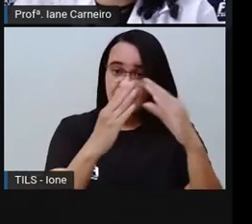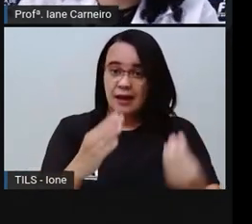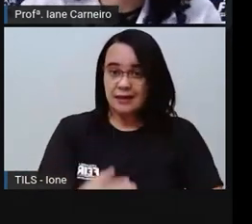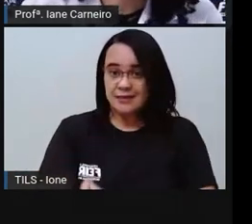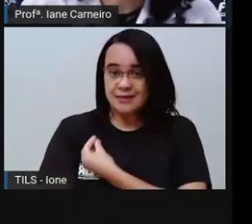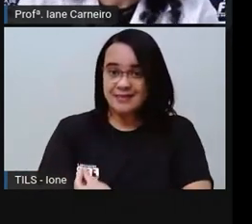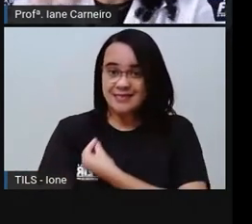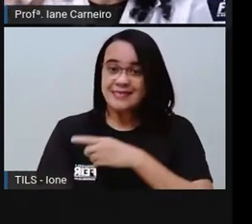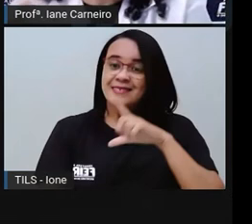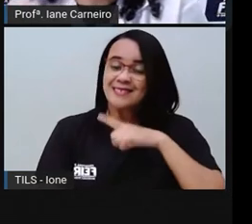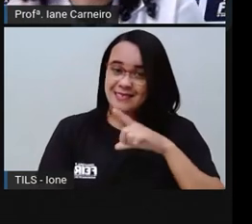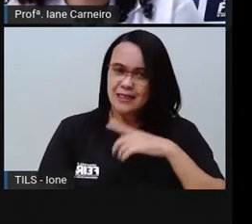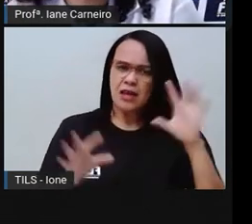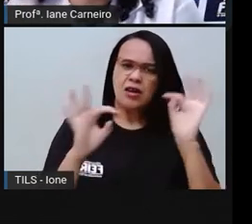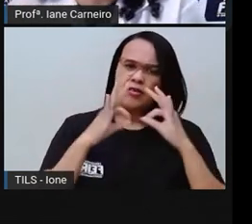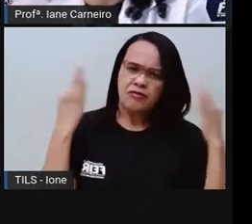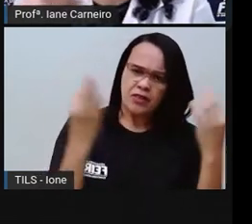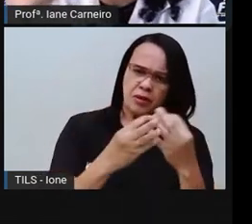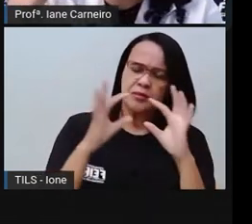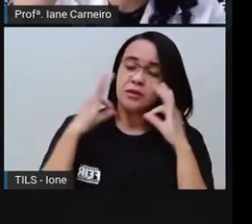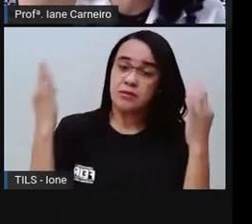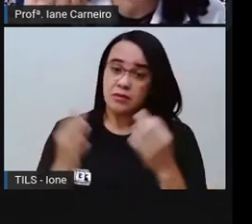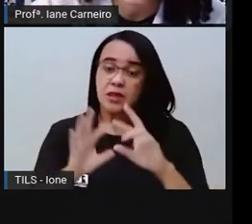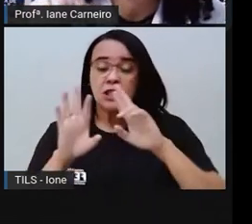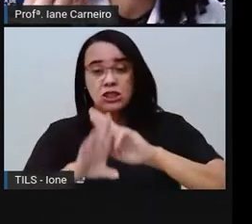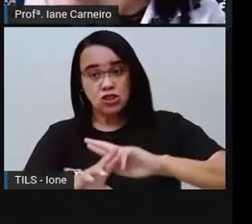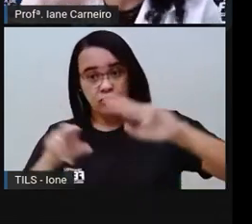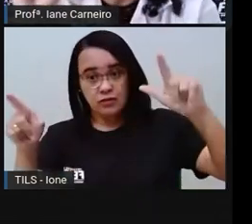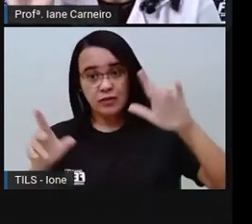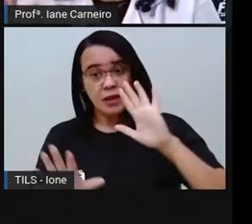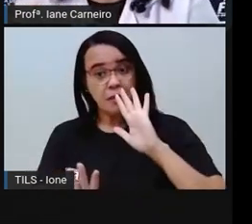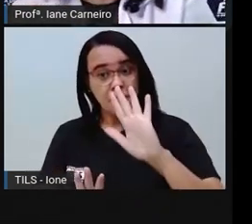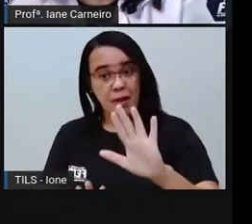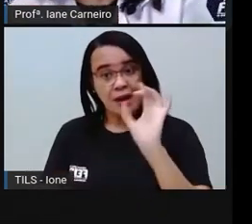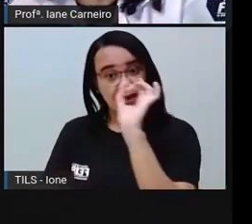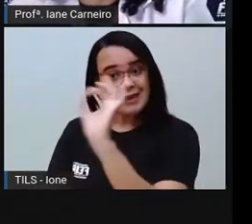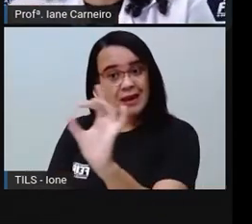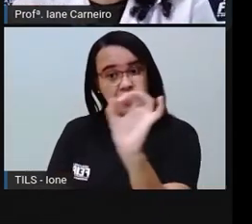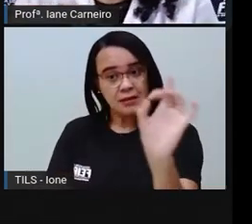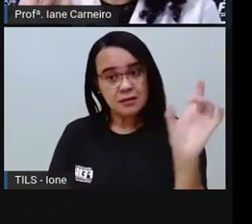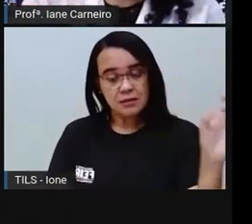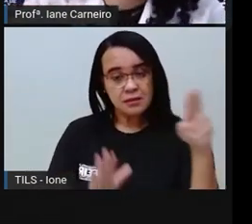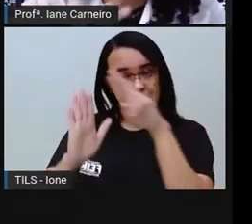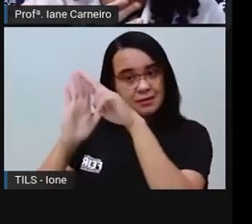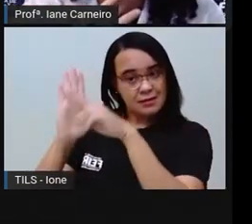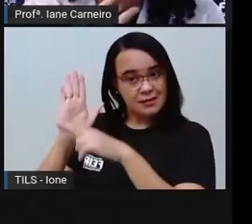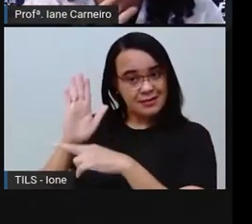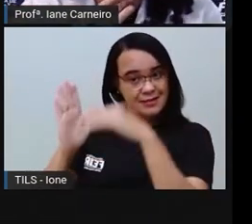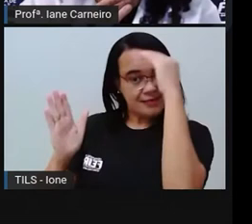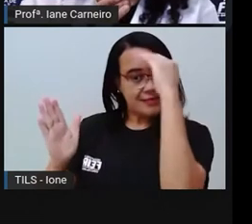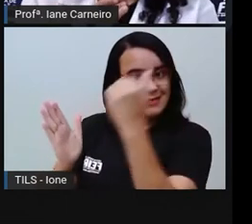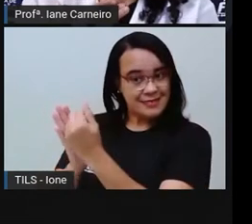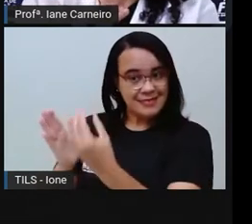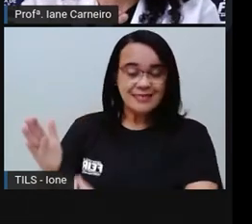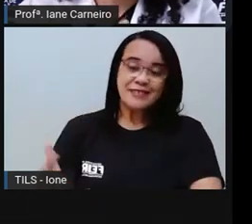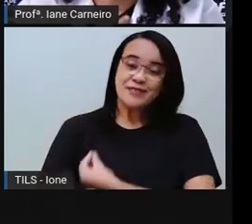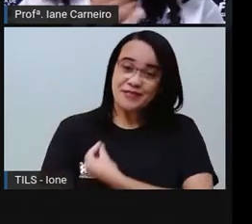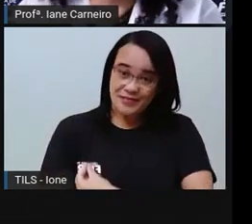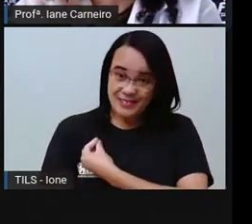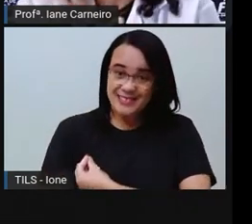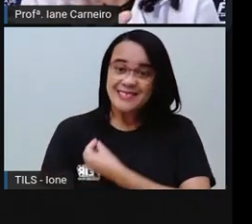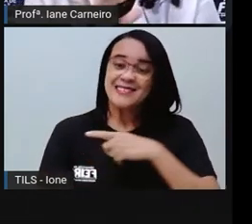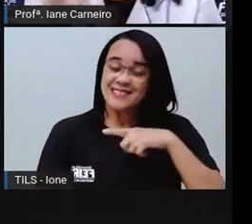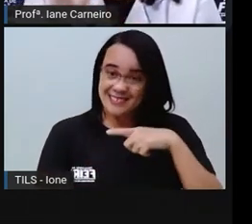diferentes, cada família vai ter sua regra de convivência. Então, tem família, por exemplo, né,